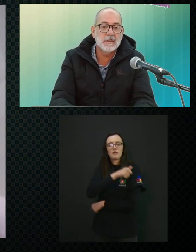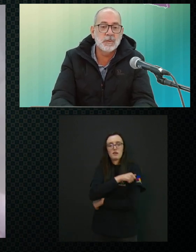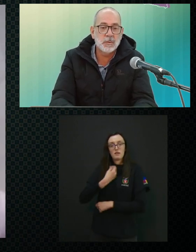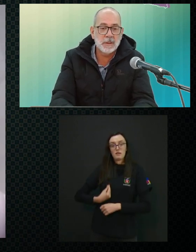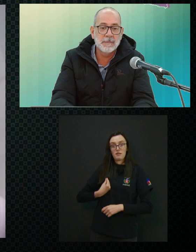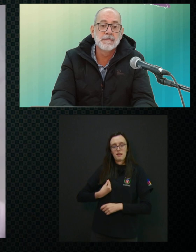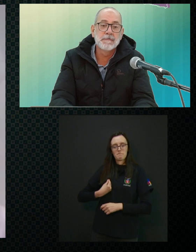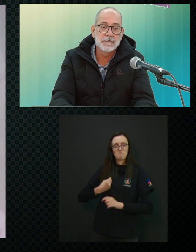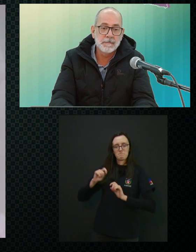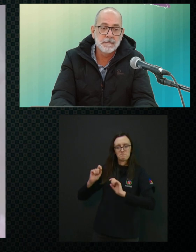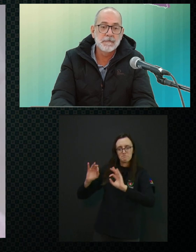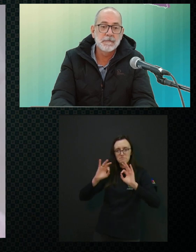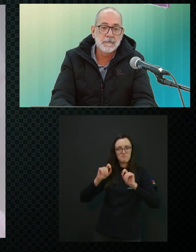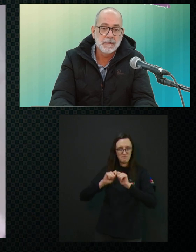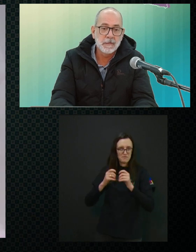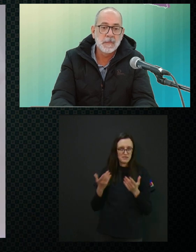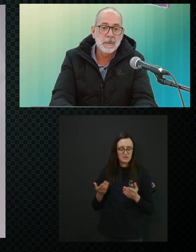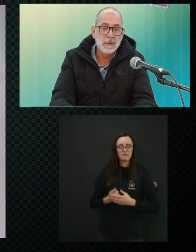realizando, né?